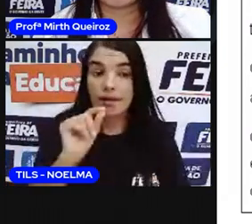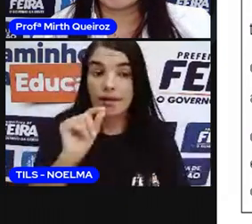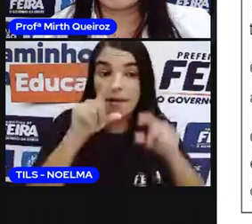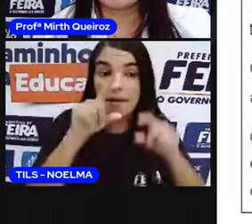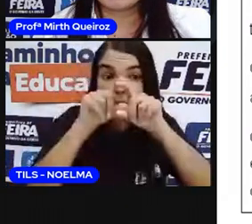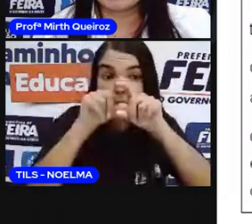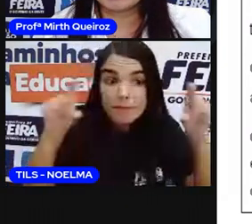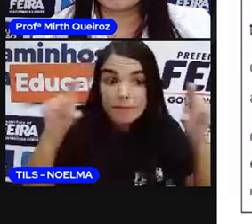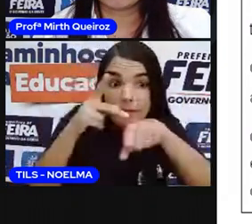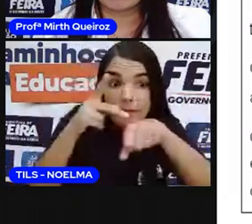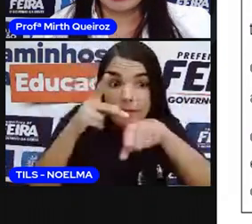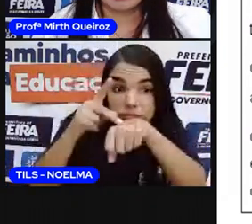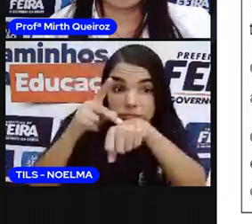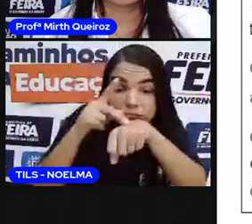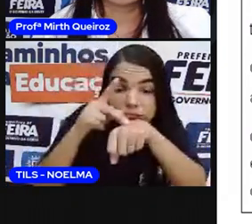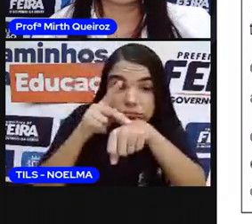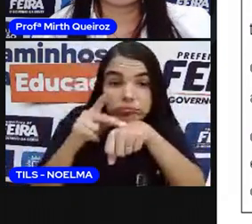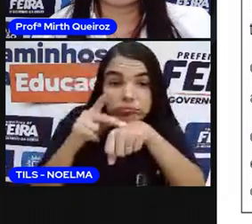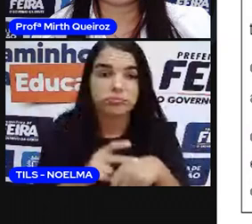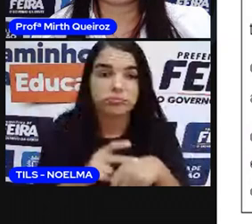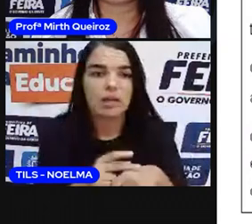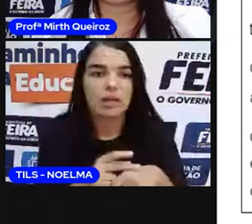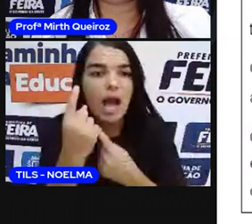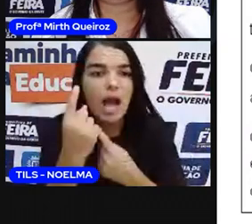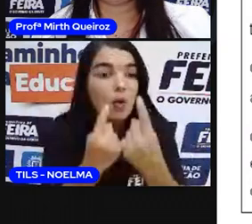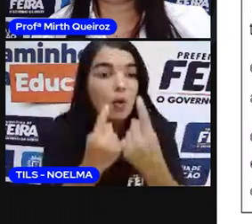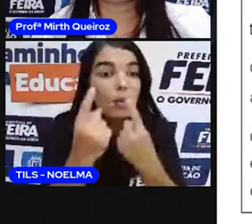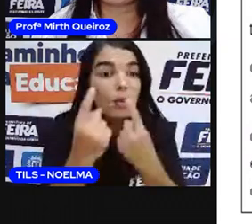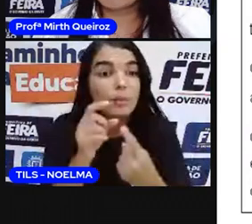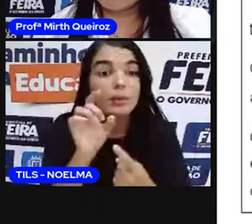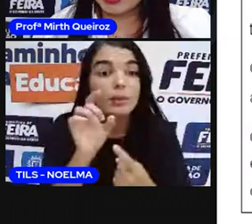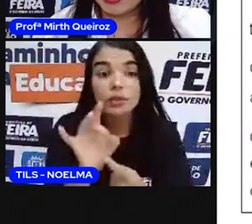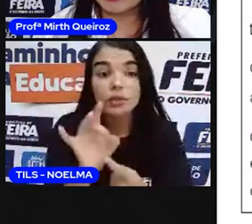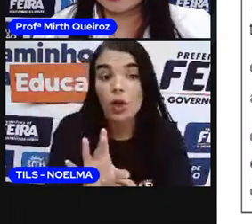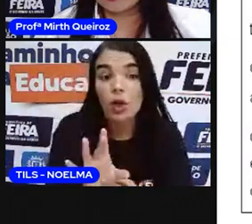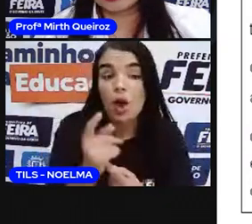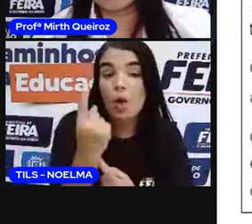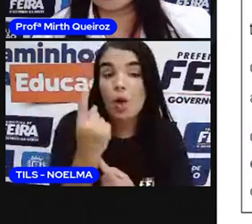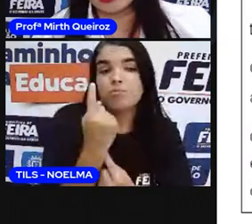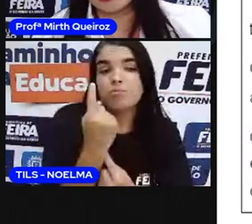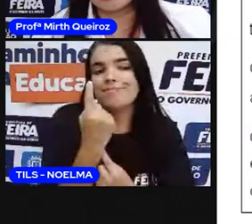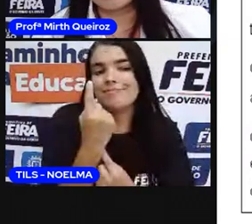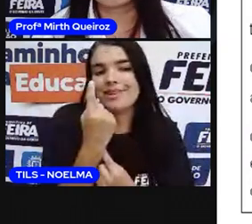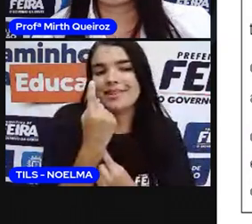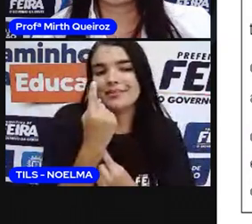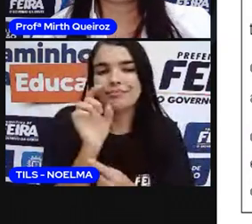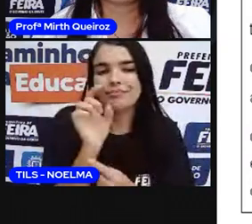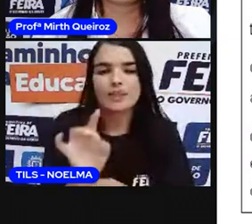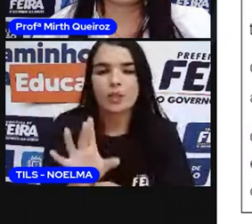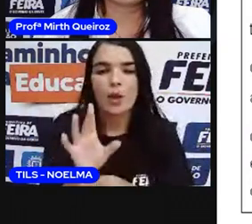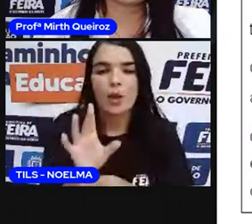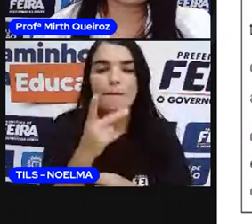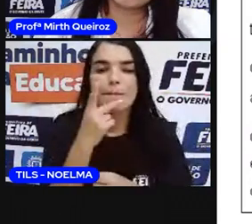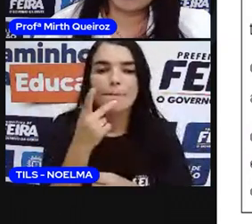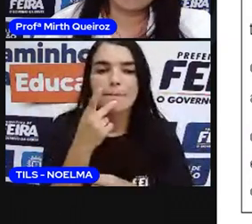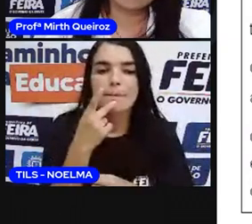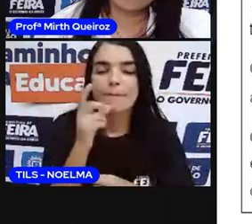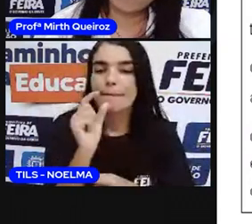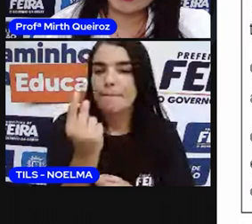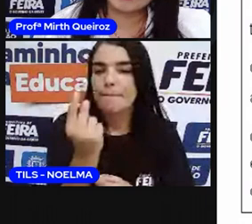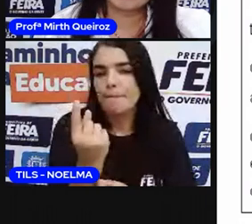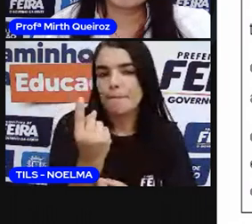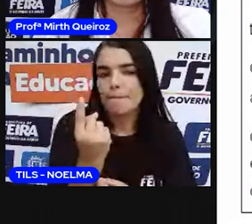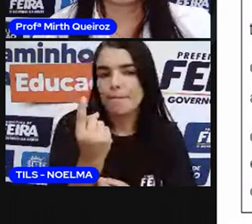estão em negrito. Algumas palavras estão no singular. O singular é quando indica só